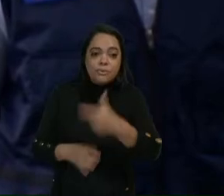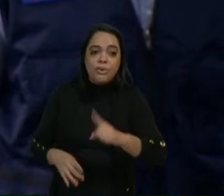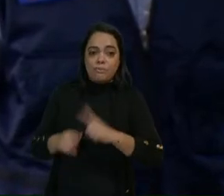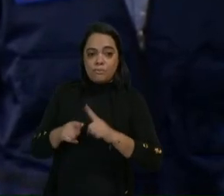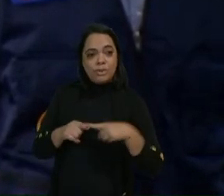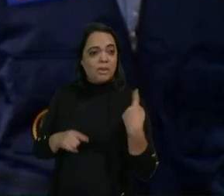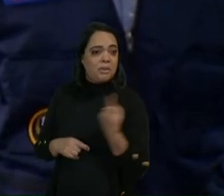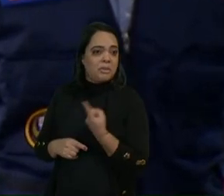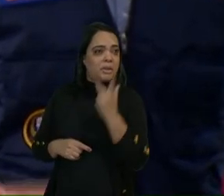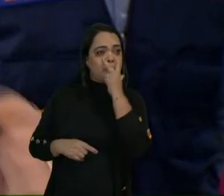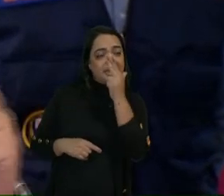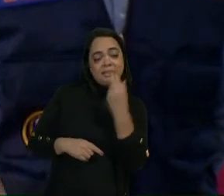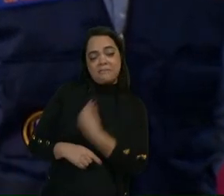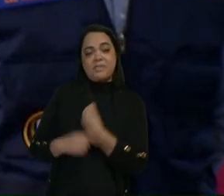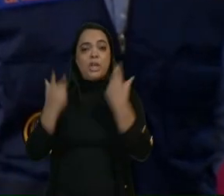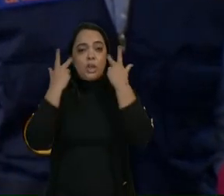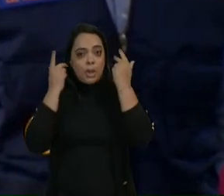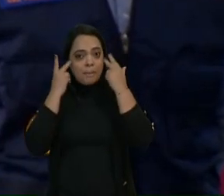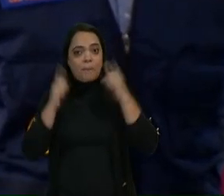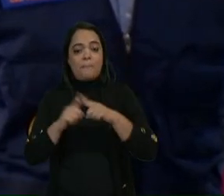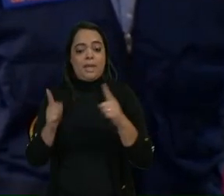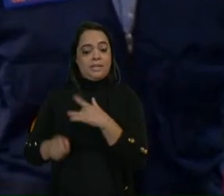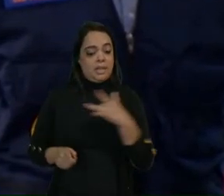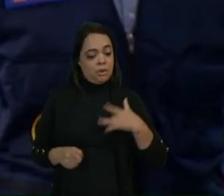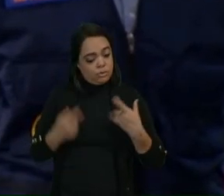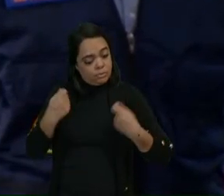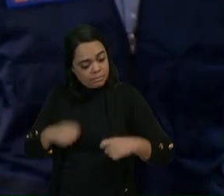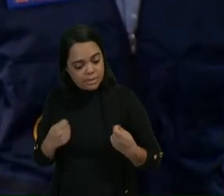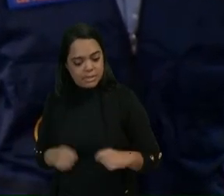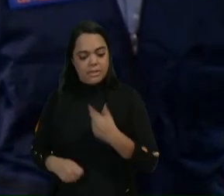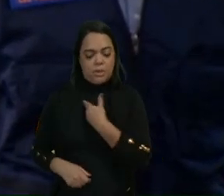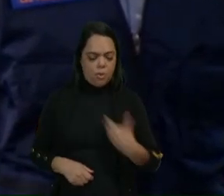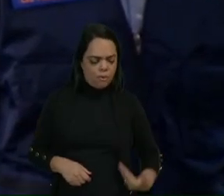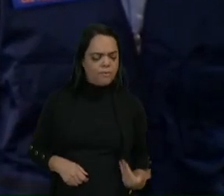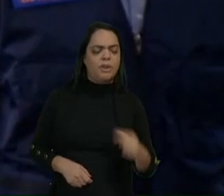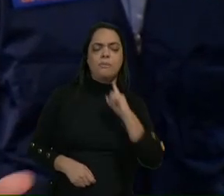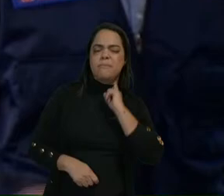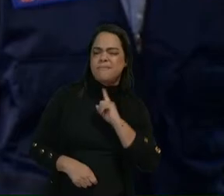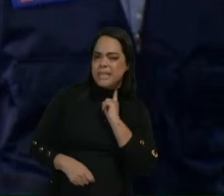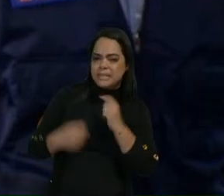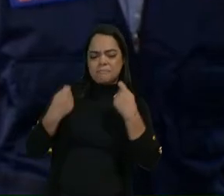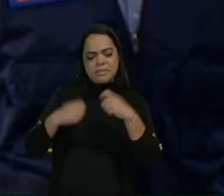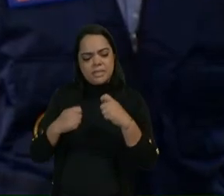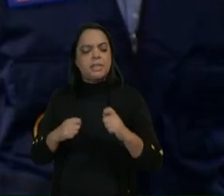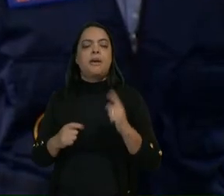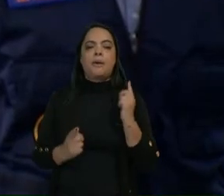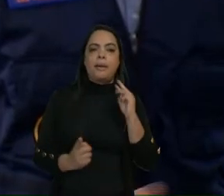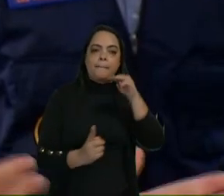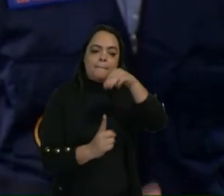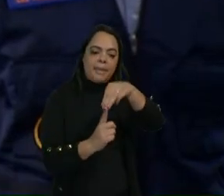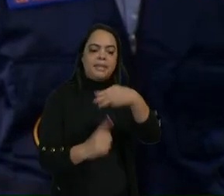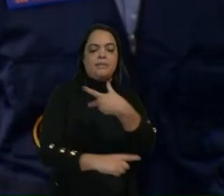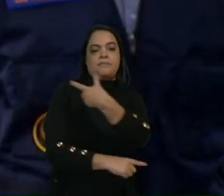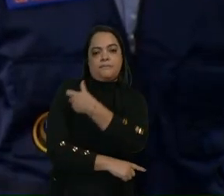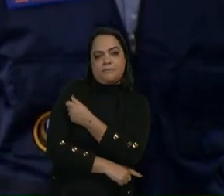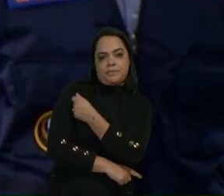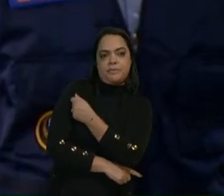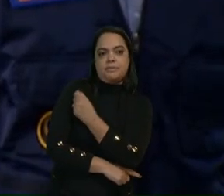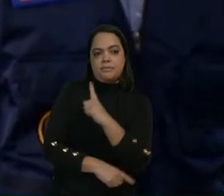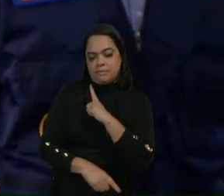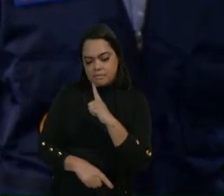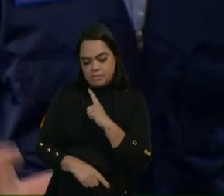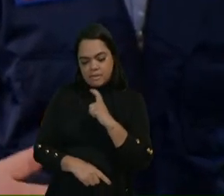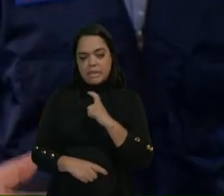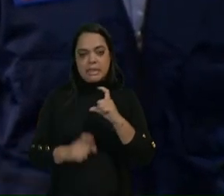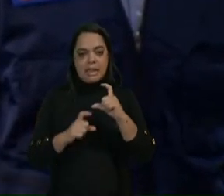normalizando a nossa vida, mas a saúde continua buscando, o governo de Minas continua buscando as nossas metas de vacinação. Recebemos doses da